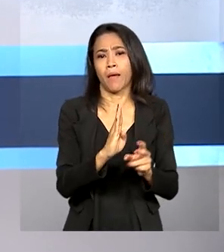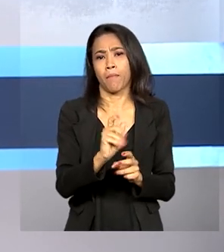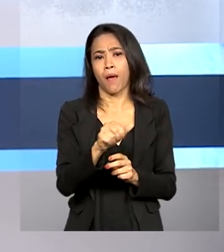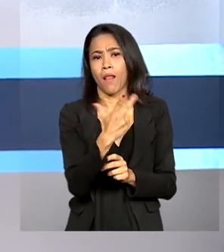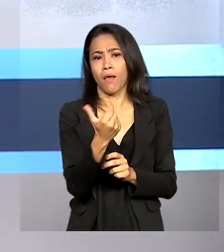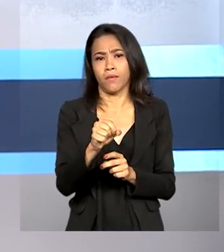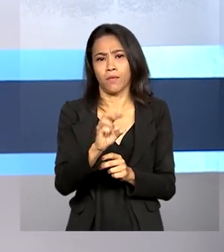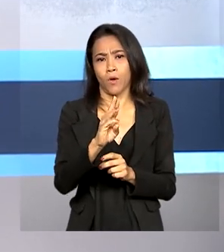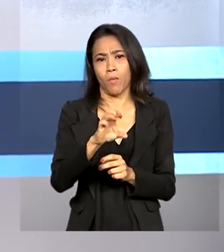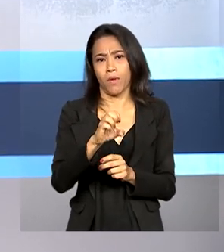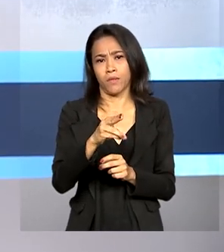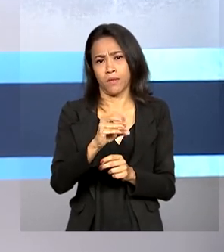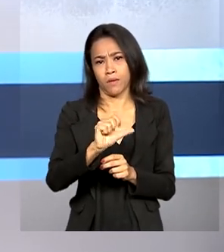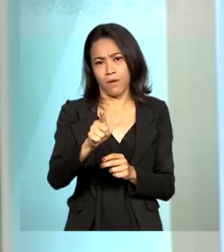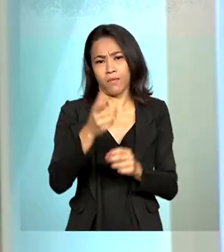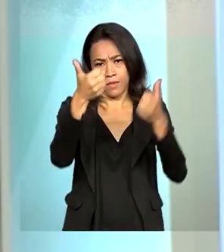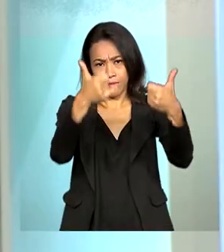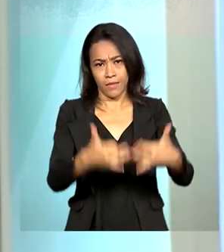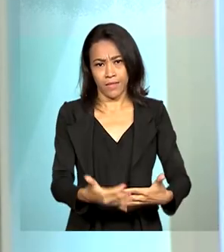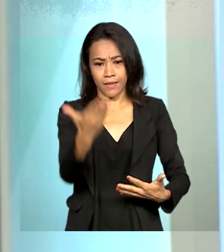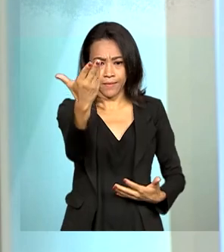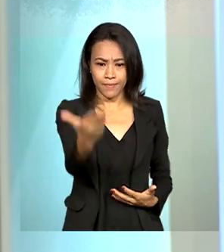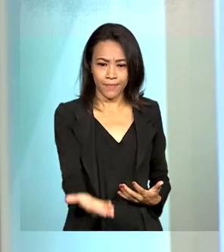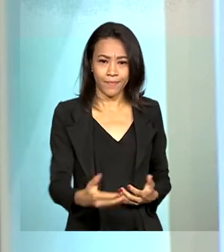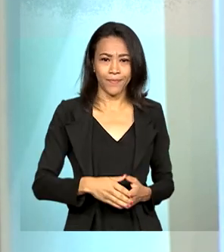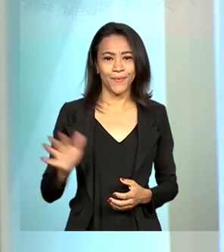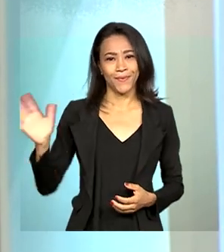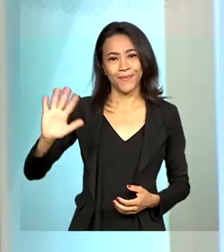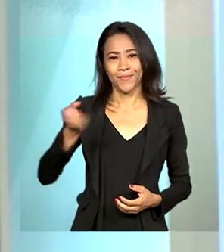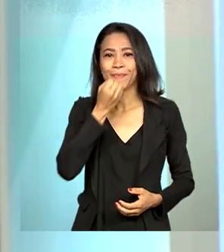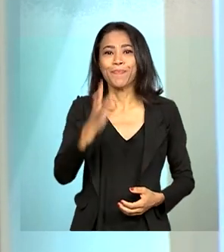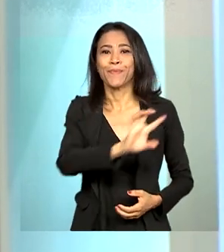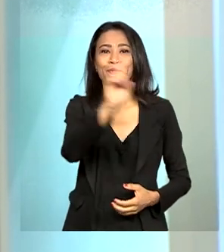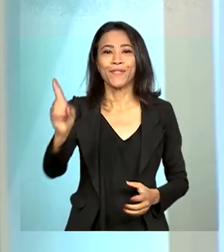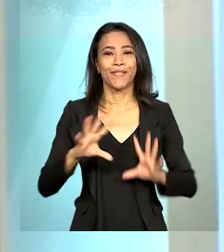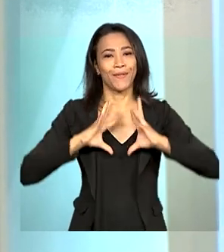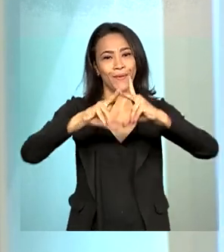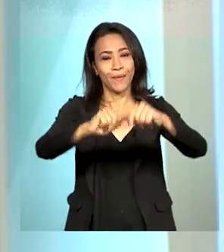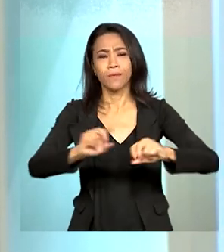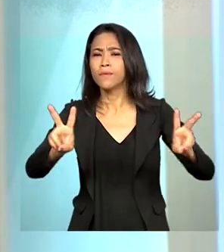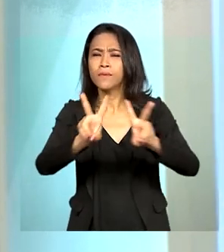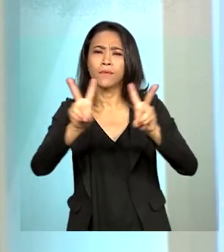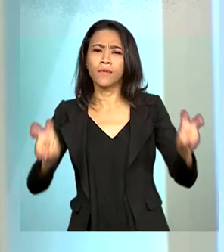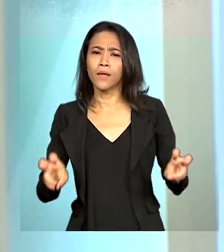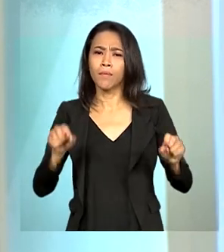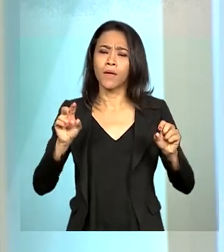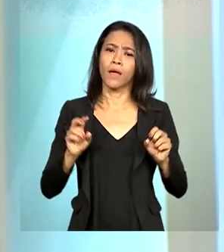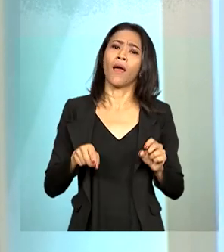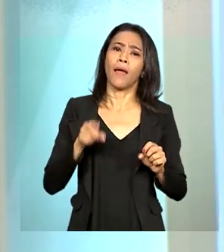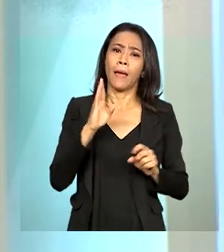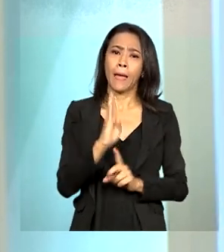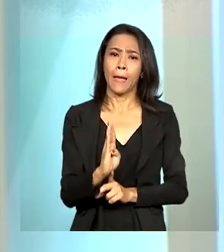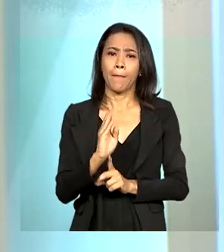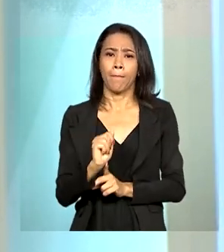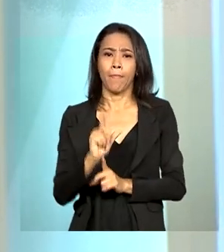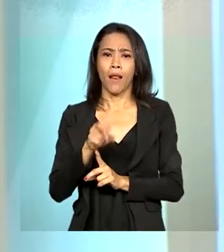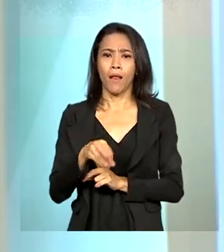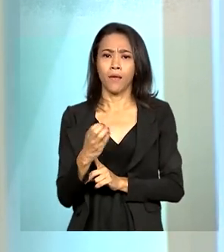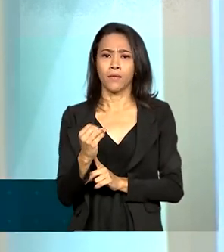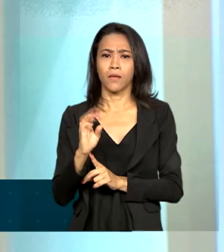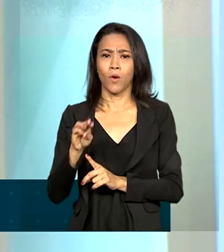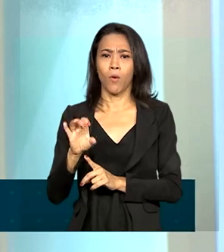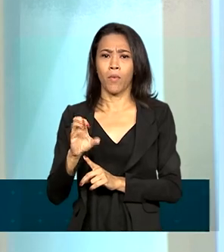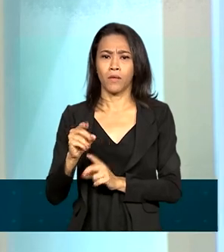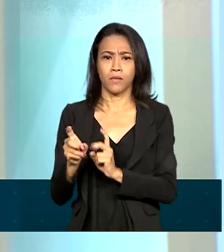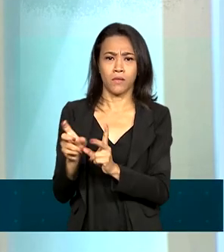comenta é Ricardo Caldas. Olá, bom dia a todos. O nosso tema de hoje é a balança comercial brasileira de 2022.